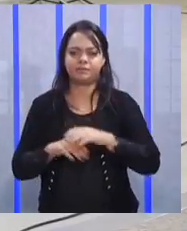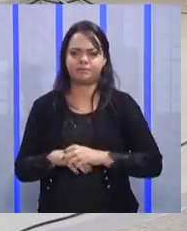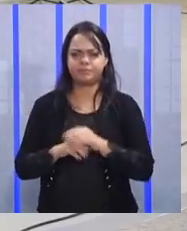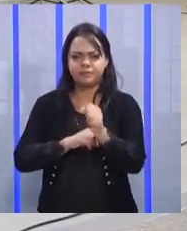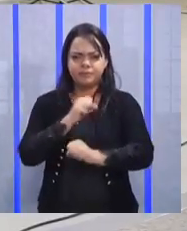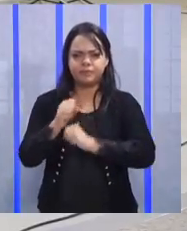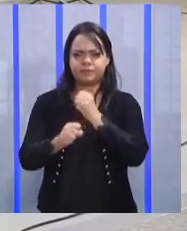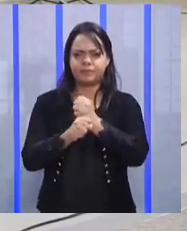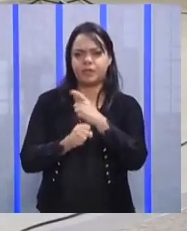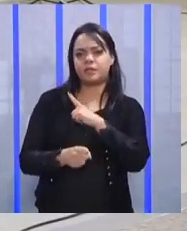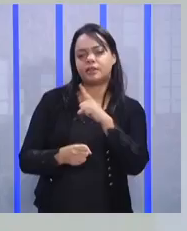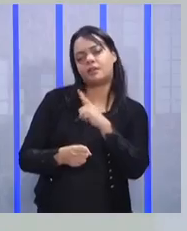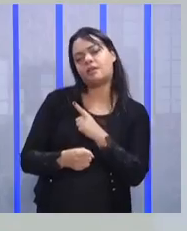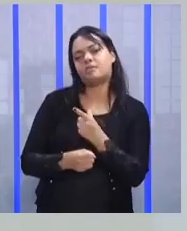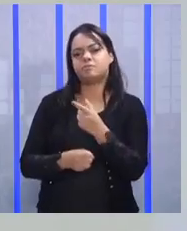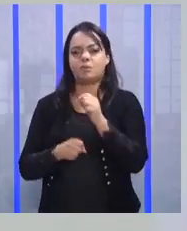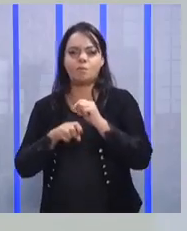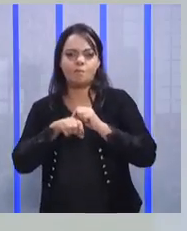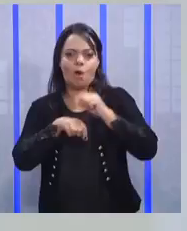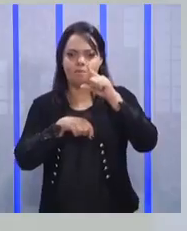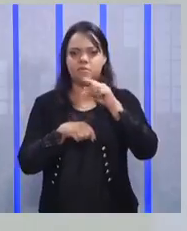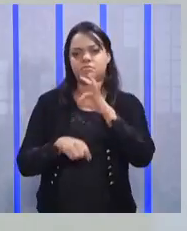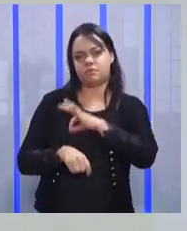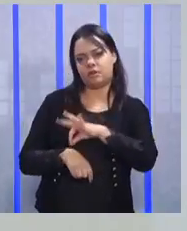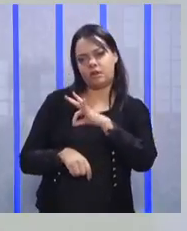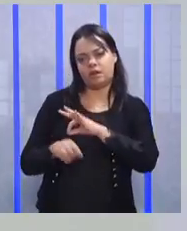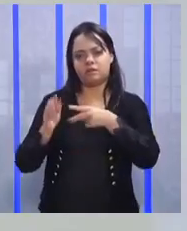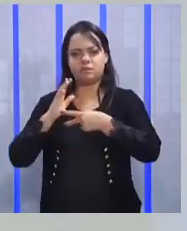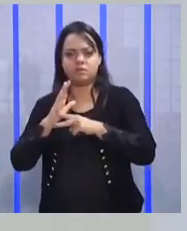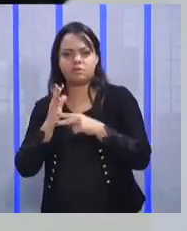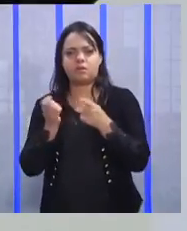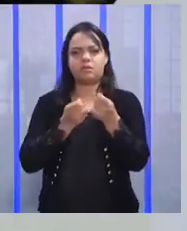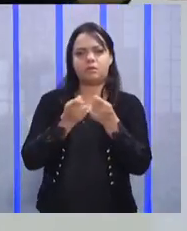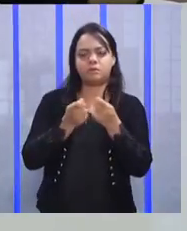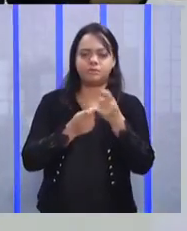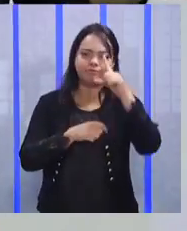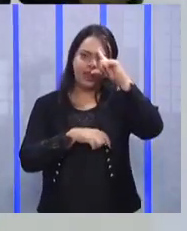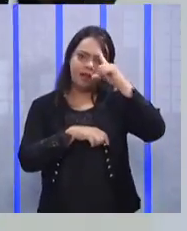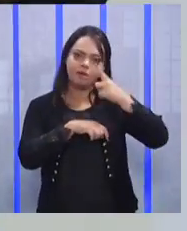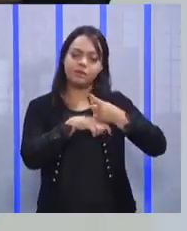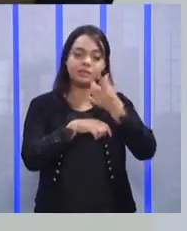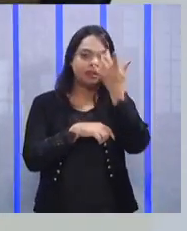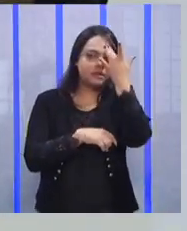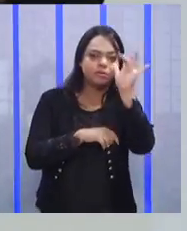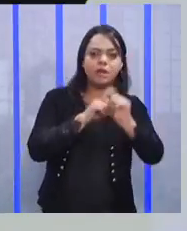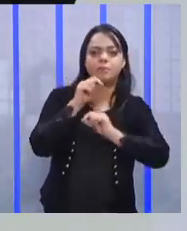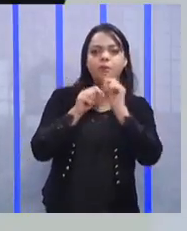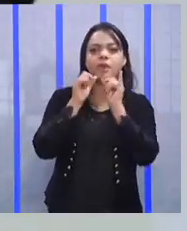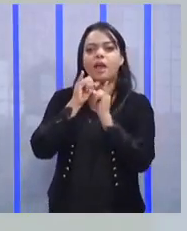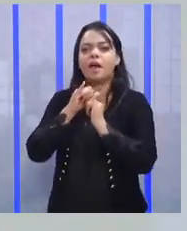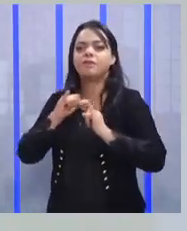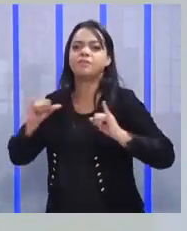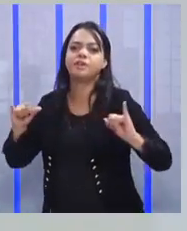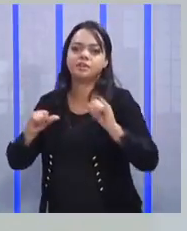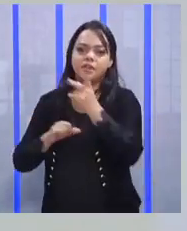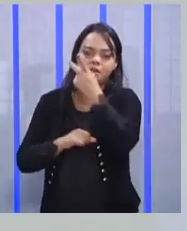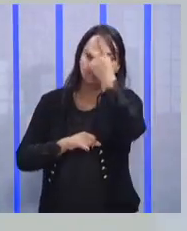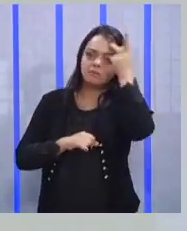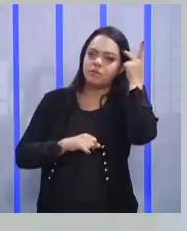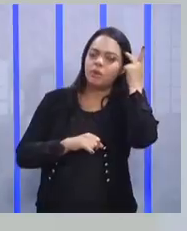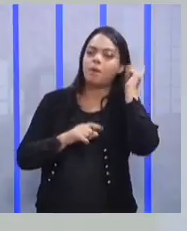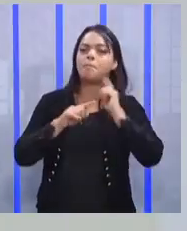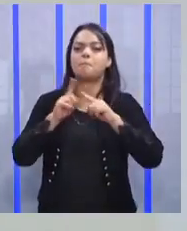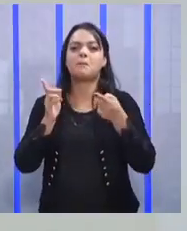acordo salarial, o sindicato negociando, aí o líder não sabe o ele vai comunicar para as pessoas, só que o sindicato já